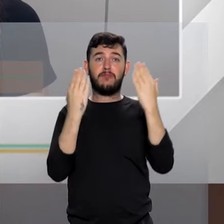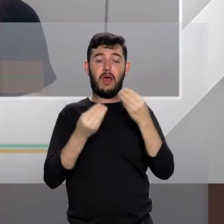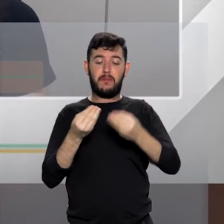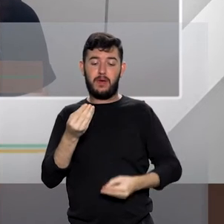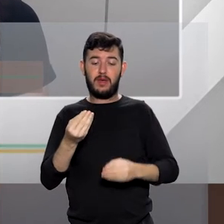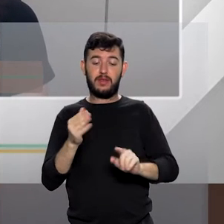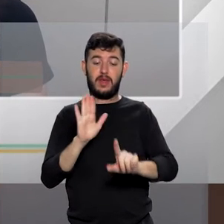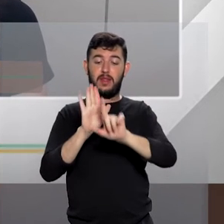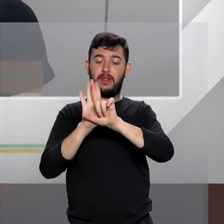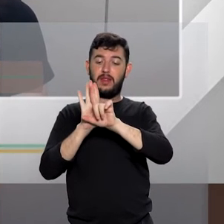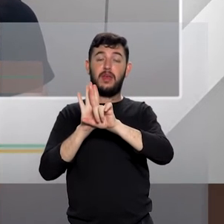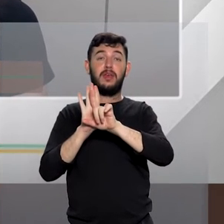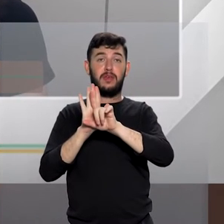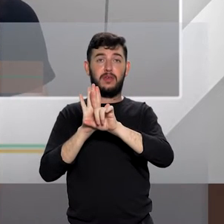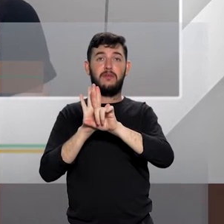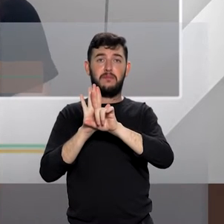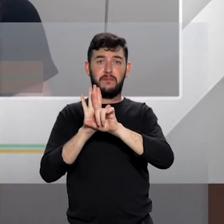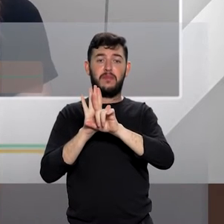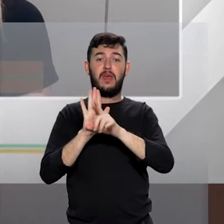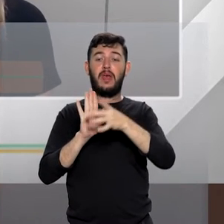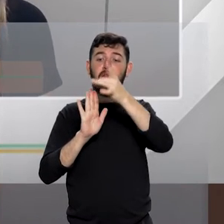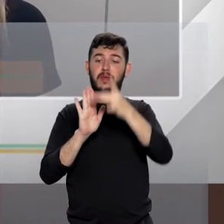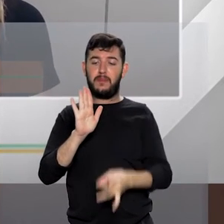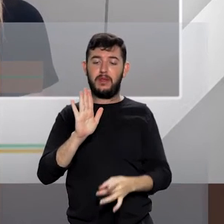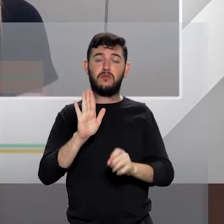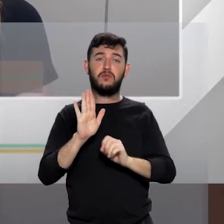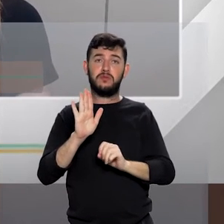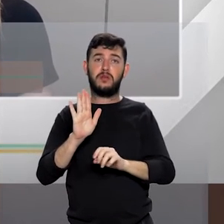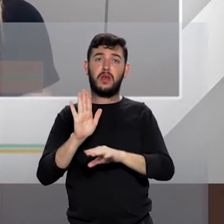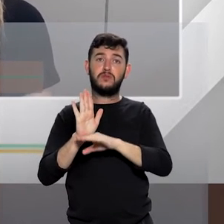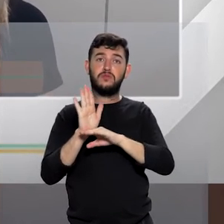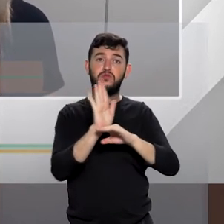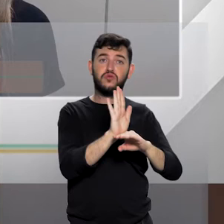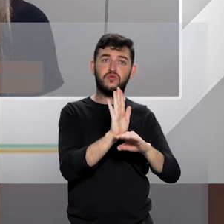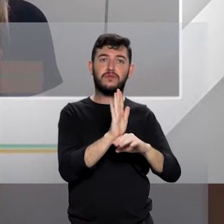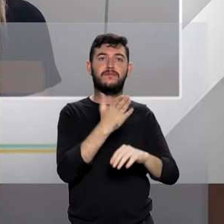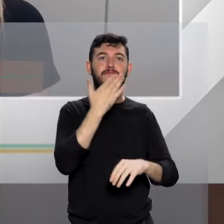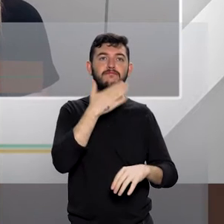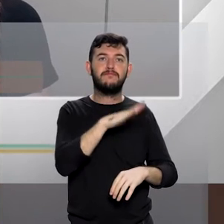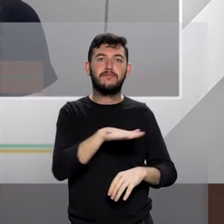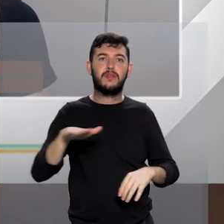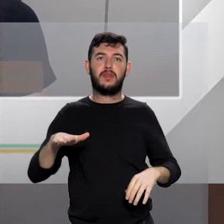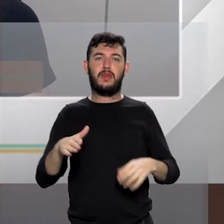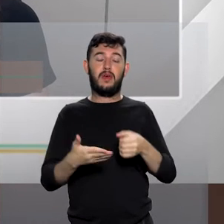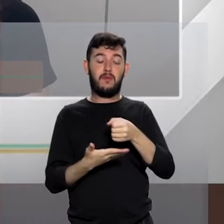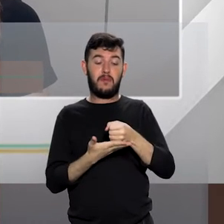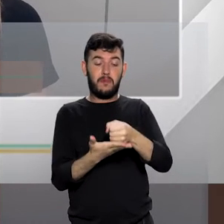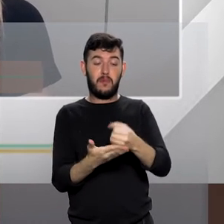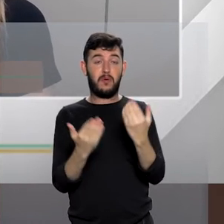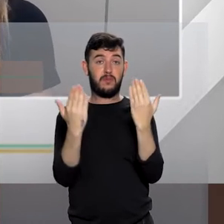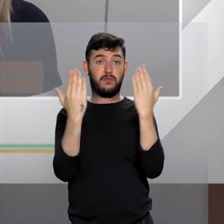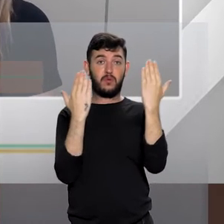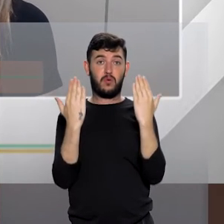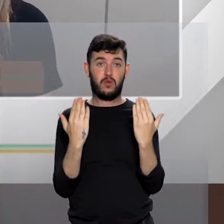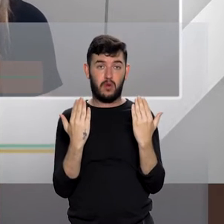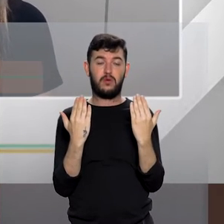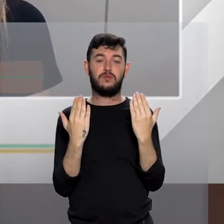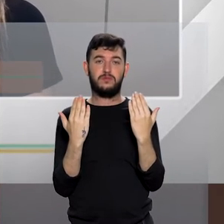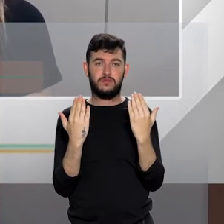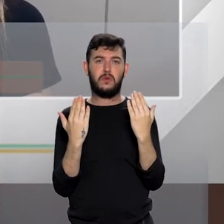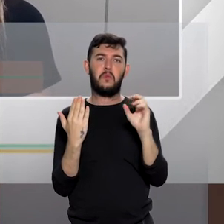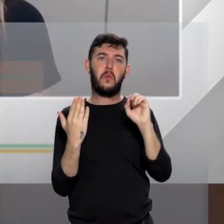tenha esse elemento de proteção. Por isso, é possível acompanhamento psicológico, assistencial, essa